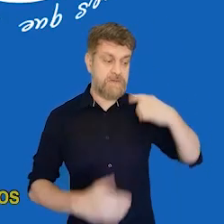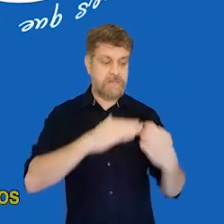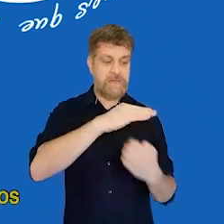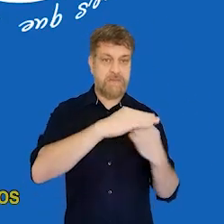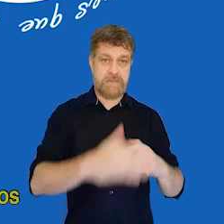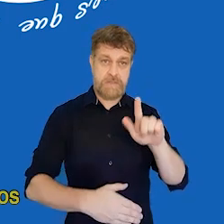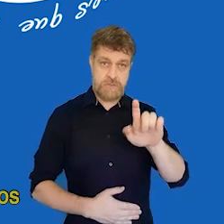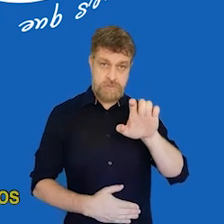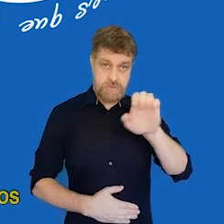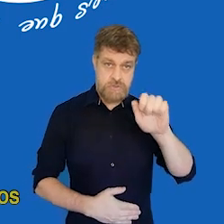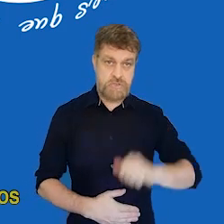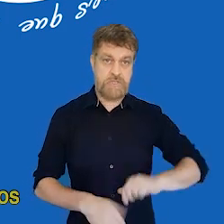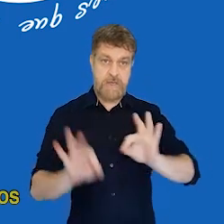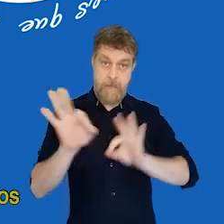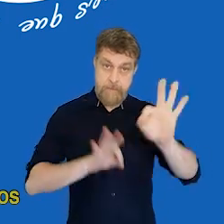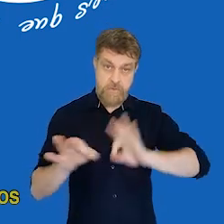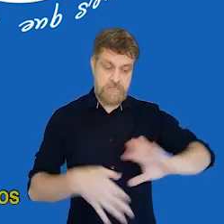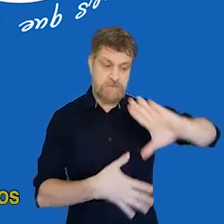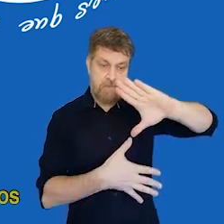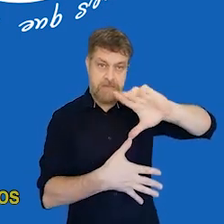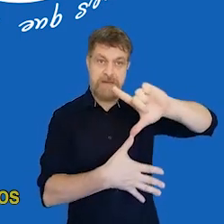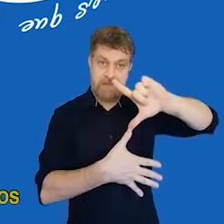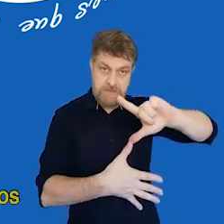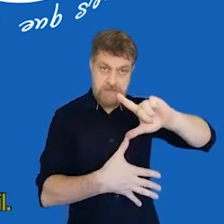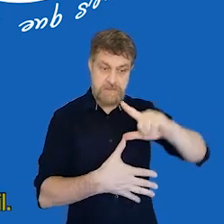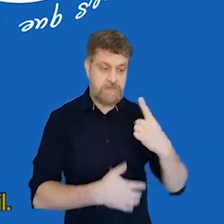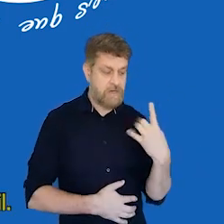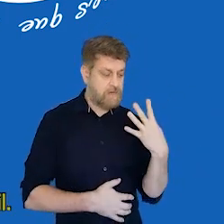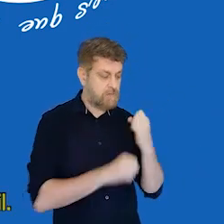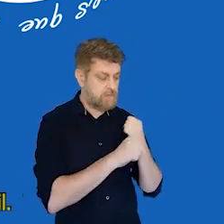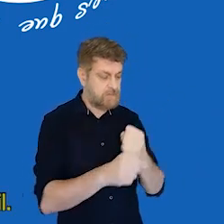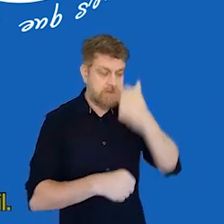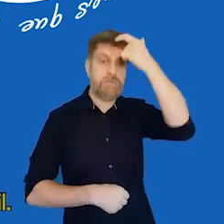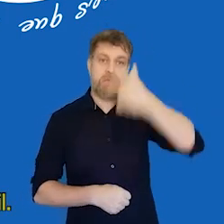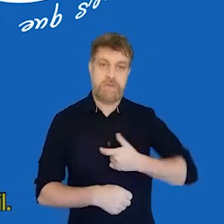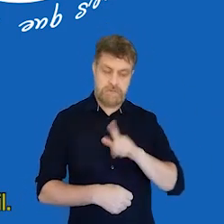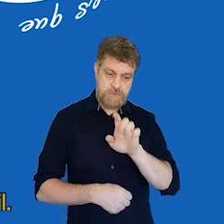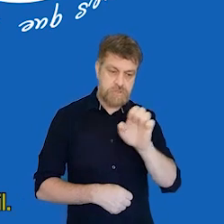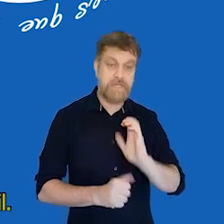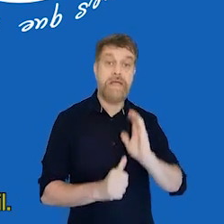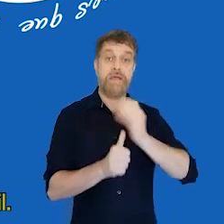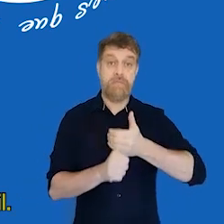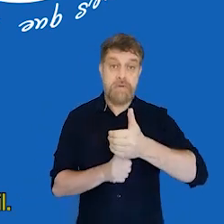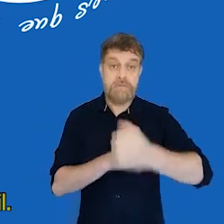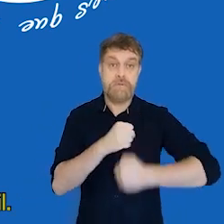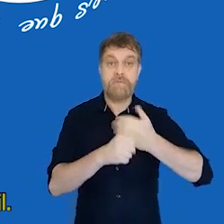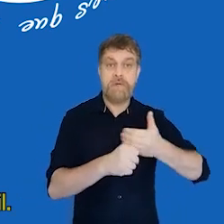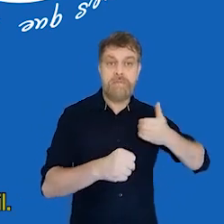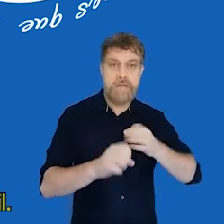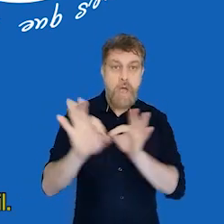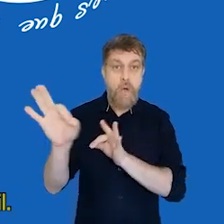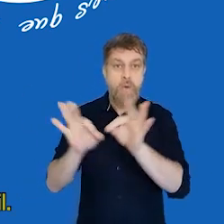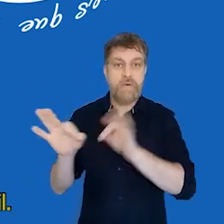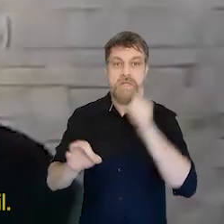de renováveis para a América Latina. Estou na GE há 14 anos e assumi, desde o começo do ano passado, a liderança do Women's